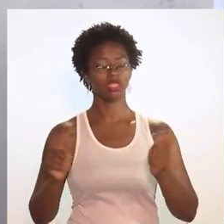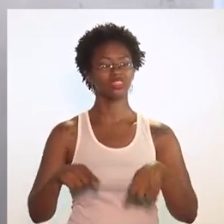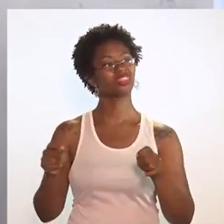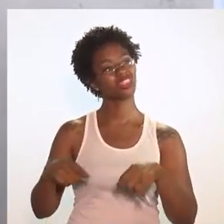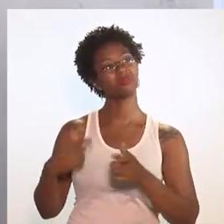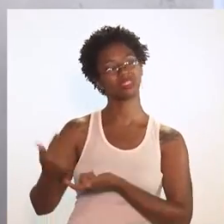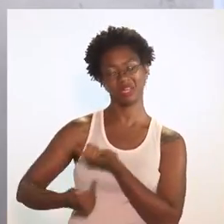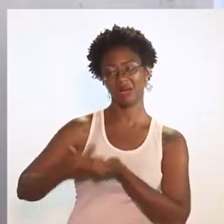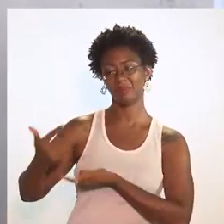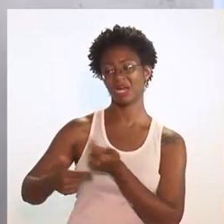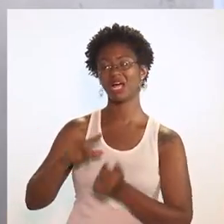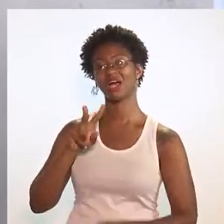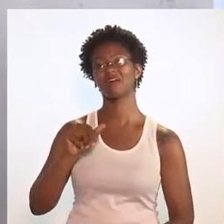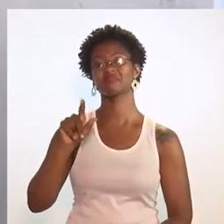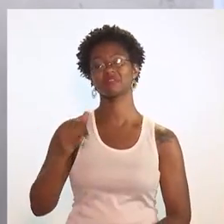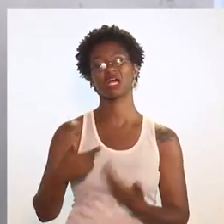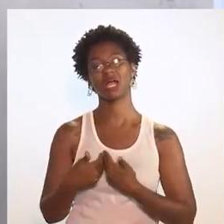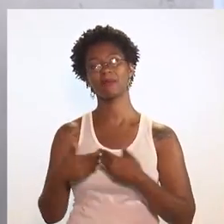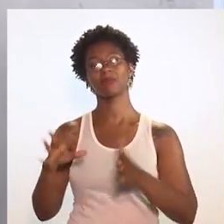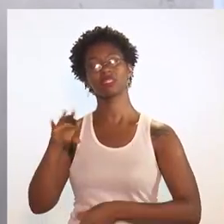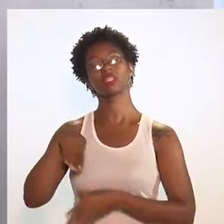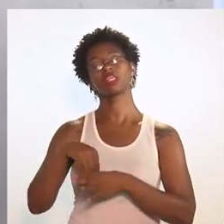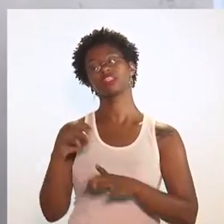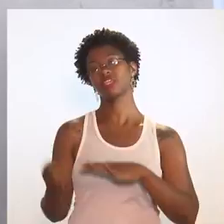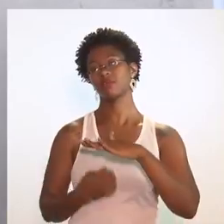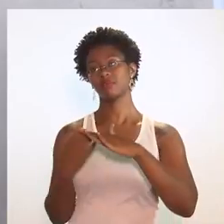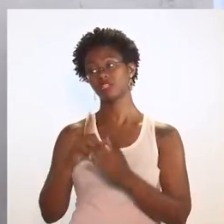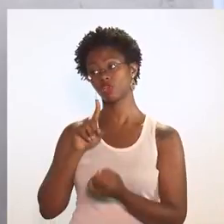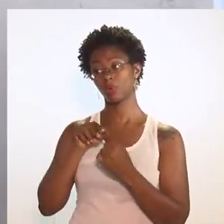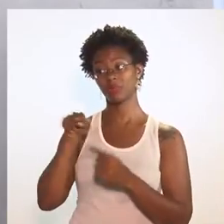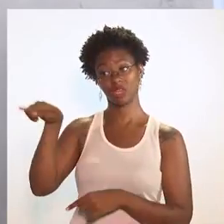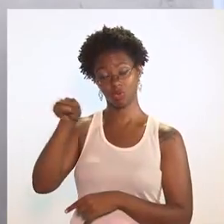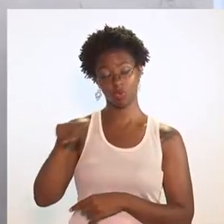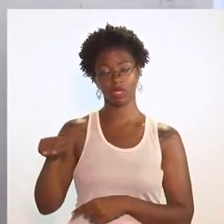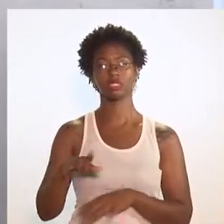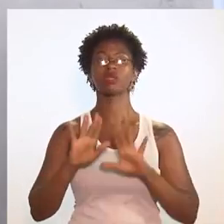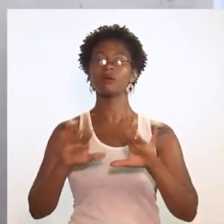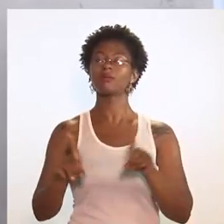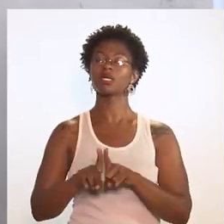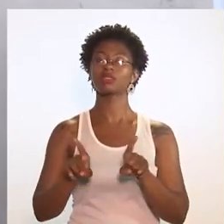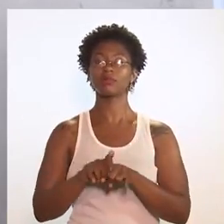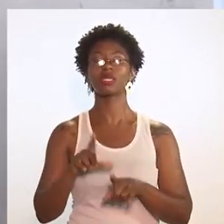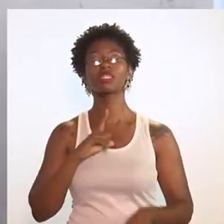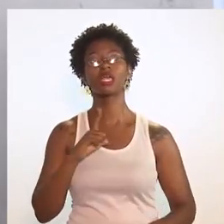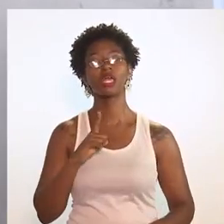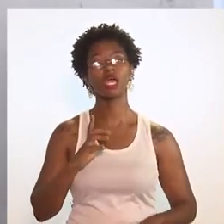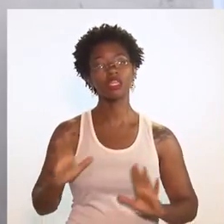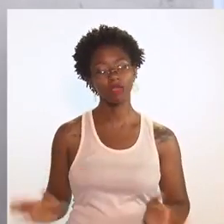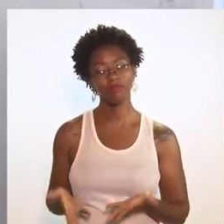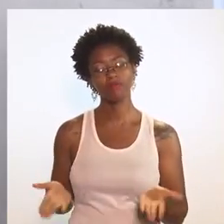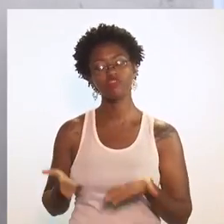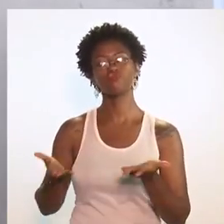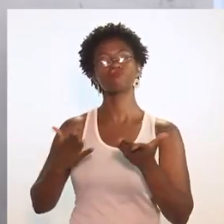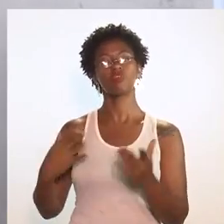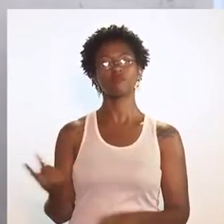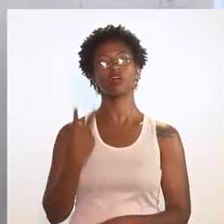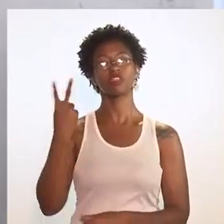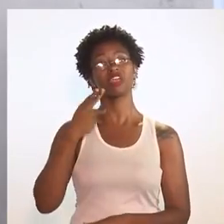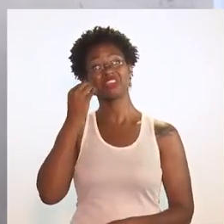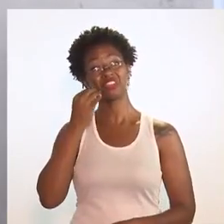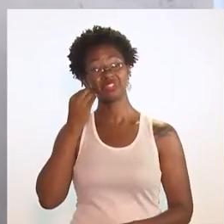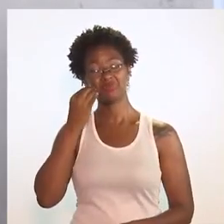vislumbrar e trabalhar vagas que estão abertas nas empresas para essa geração. Tem uma questão aí também de valorização